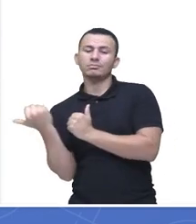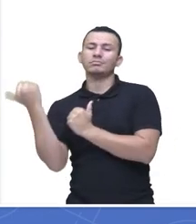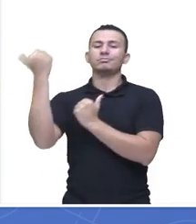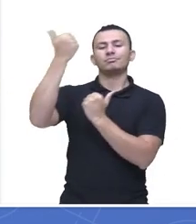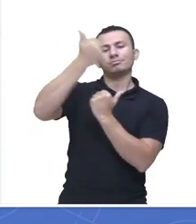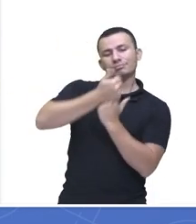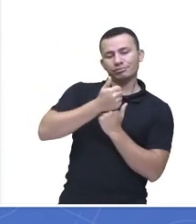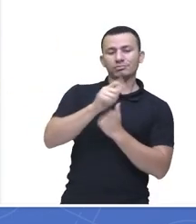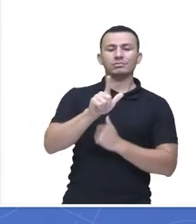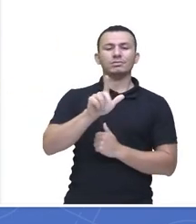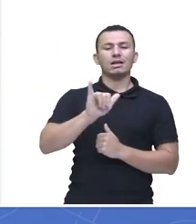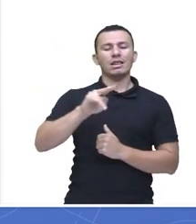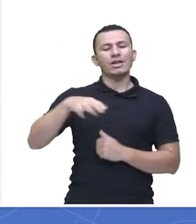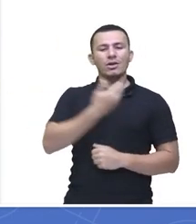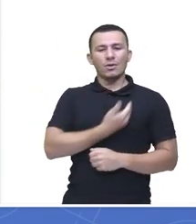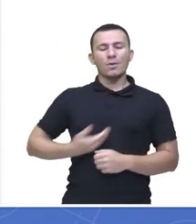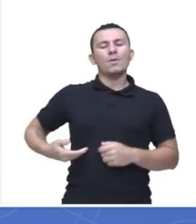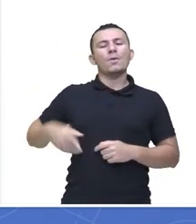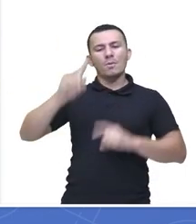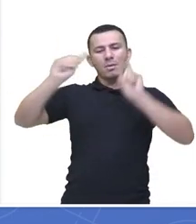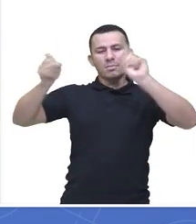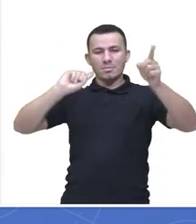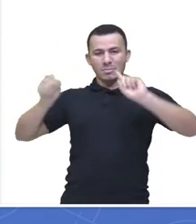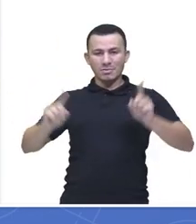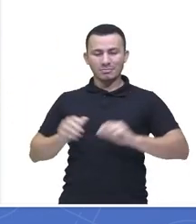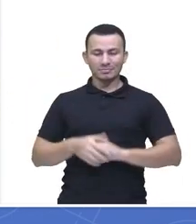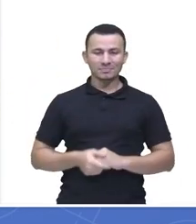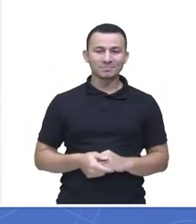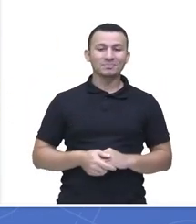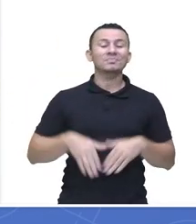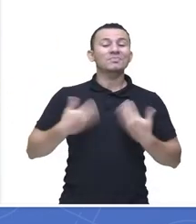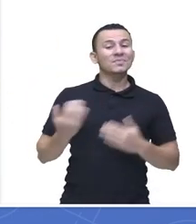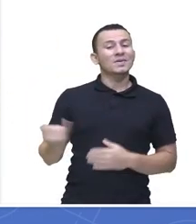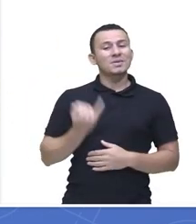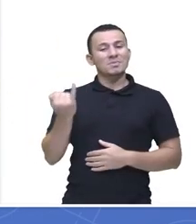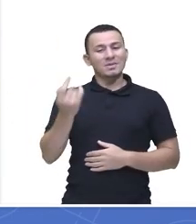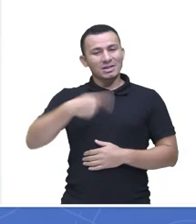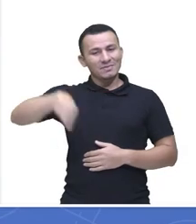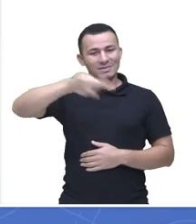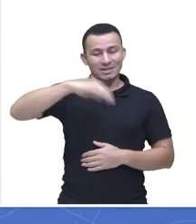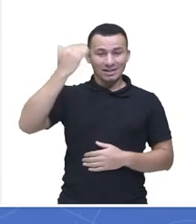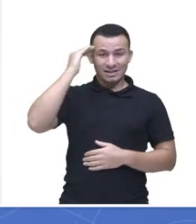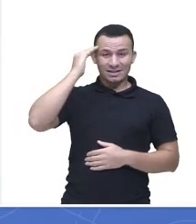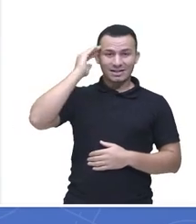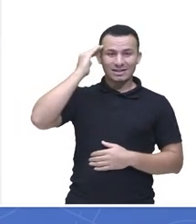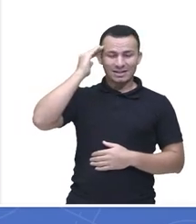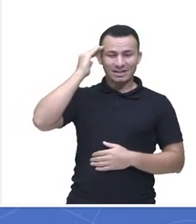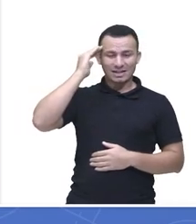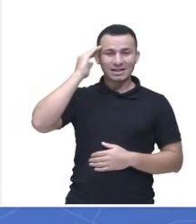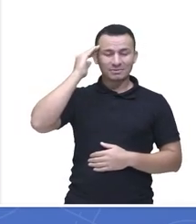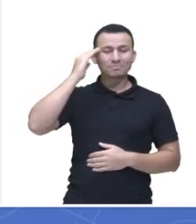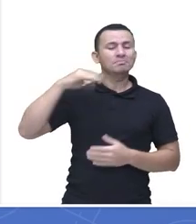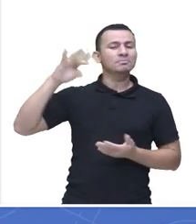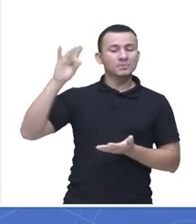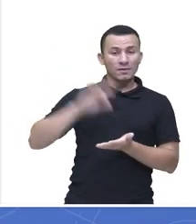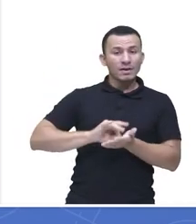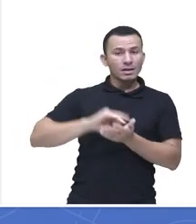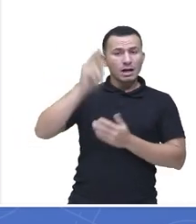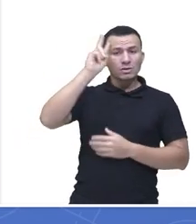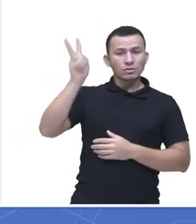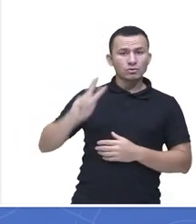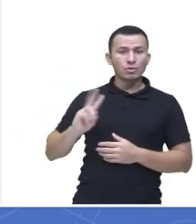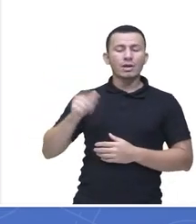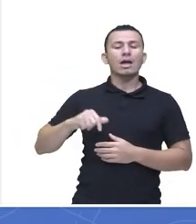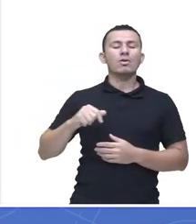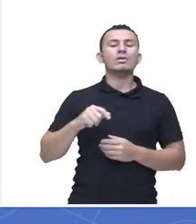Lenin vai assumir ali o governo, certo? Então, é importante que vocês saibam que a real situação era justamente